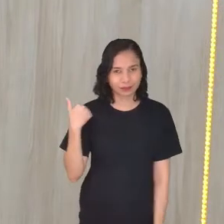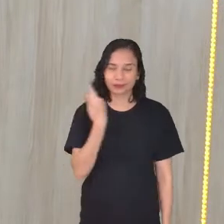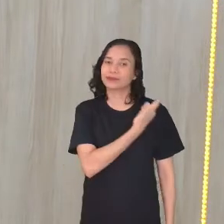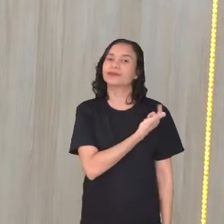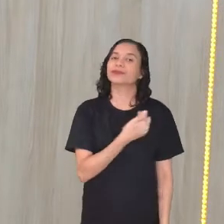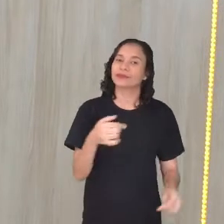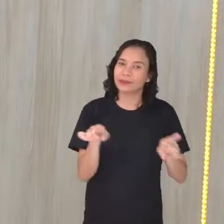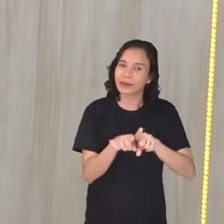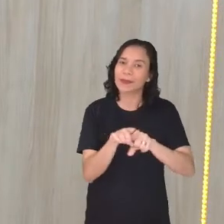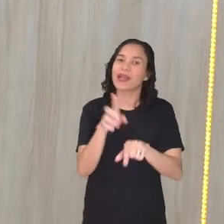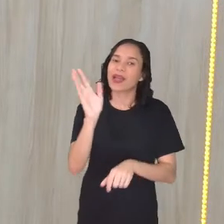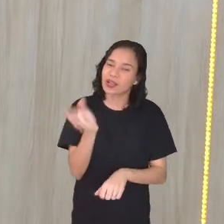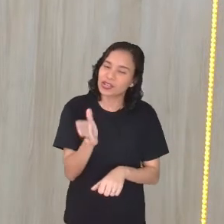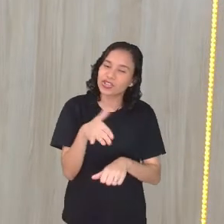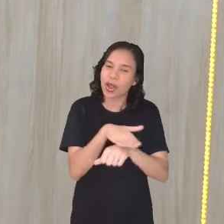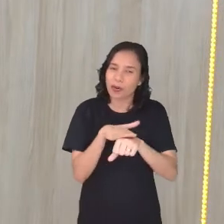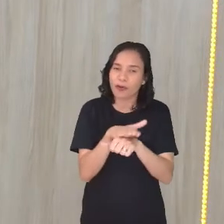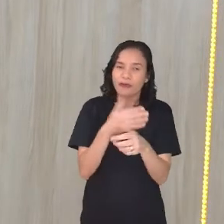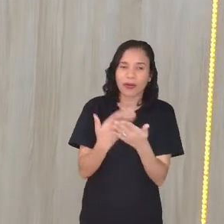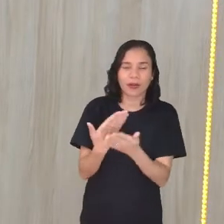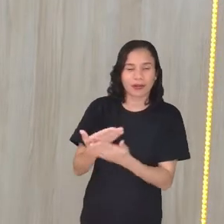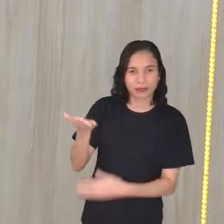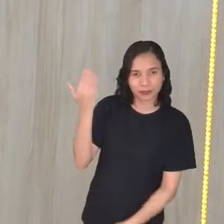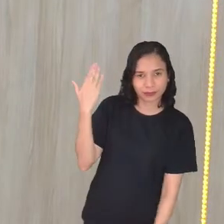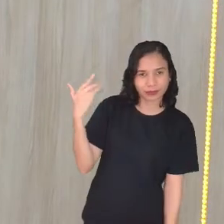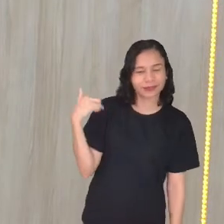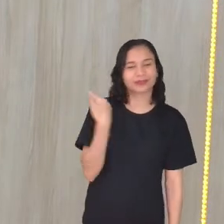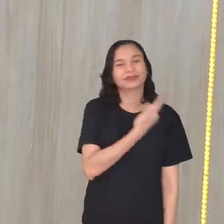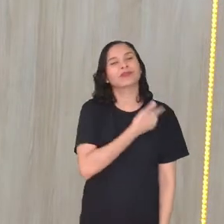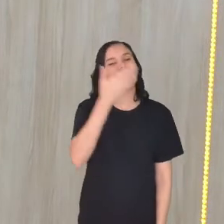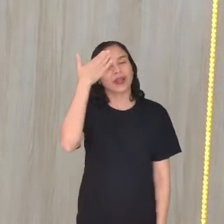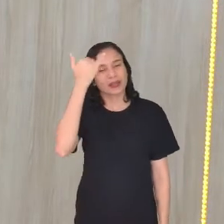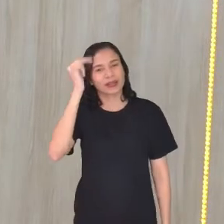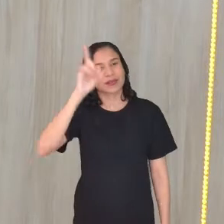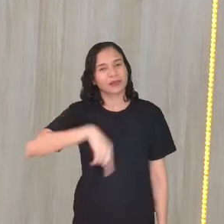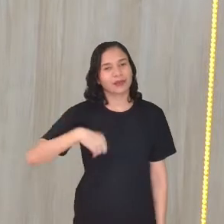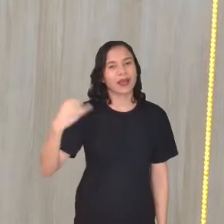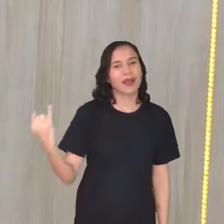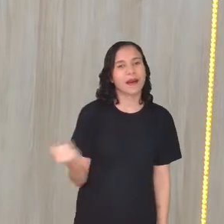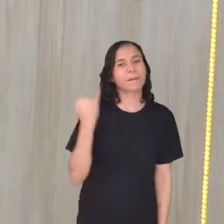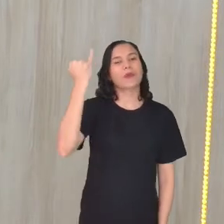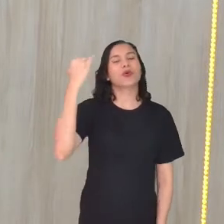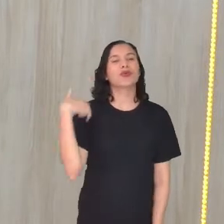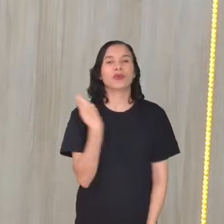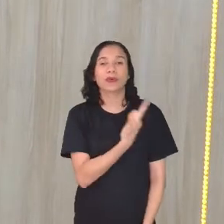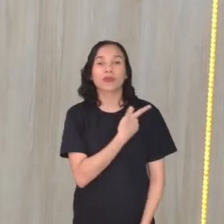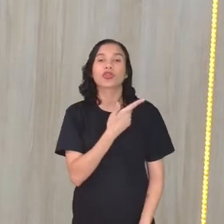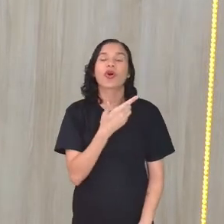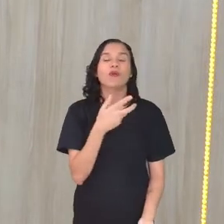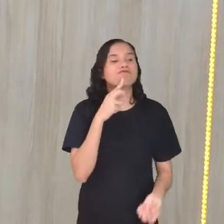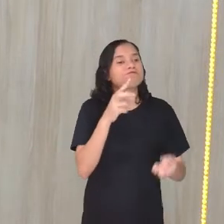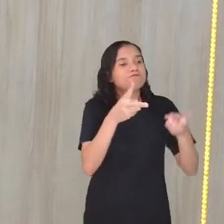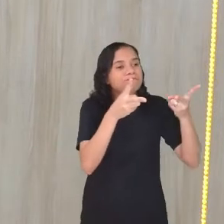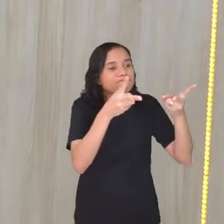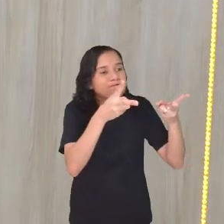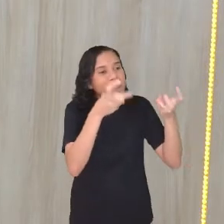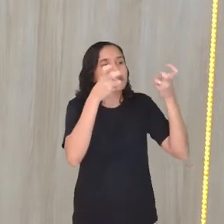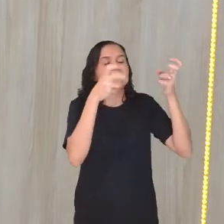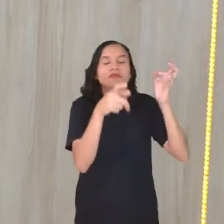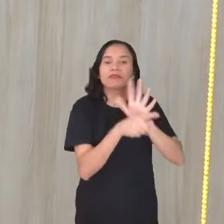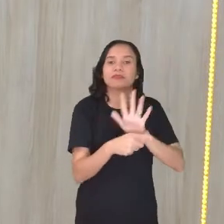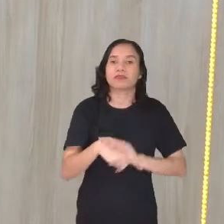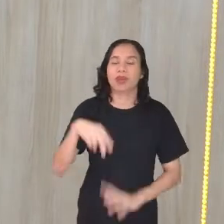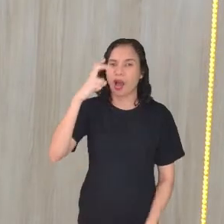também já conversou isso aqui em aulas anteriores. A gente sabe da importância da gente reconhecer essa